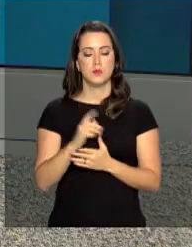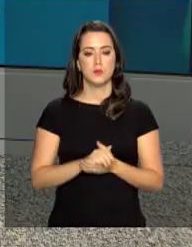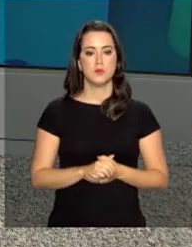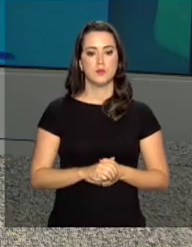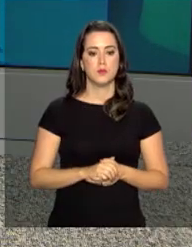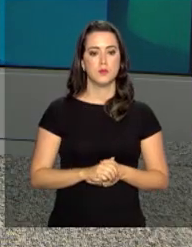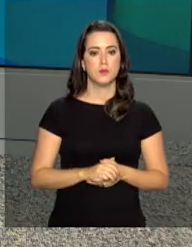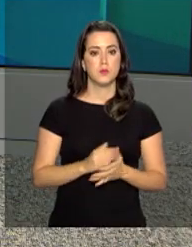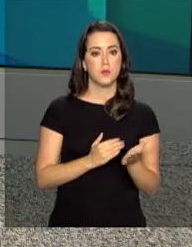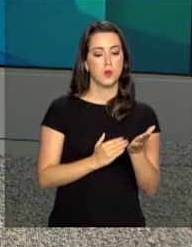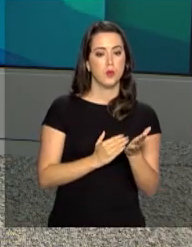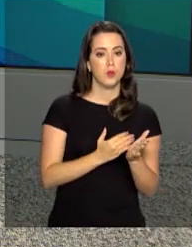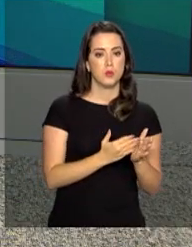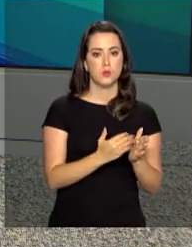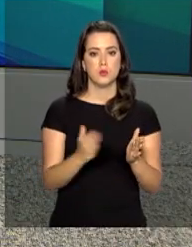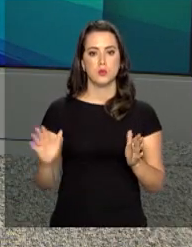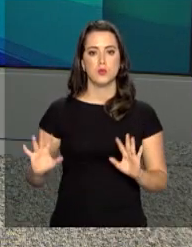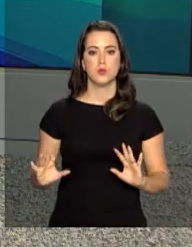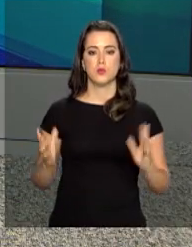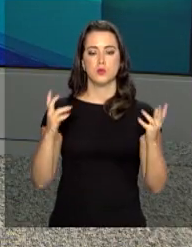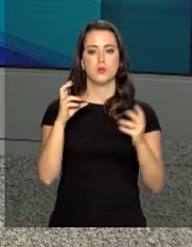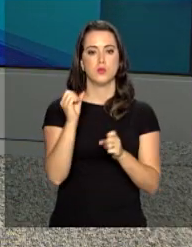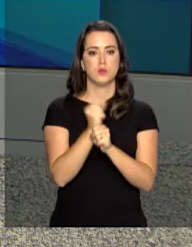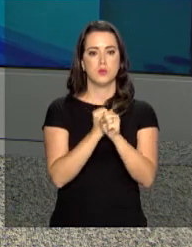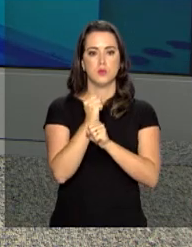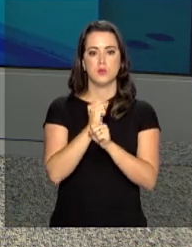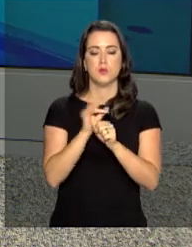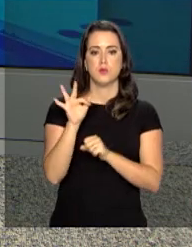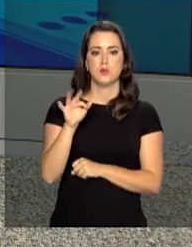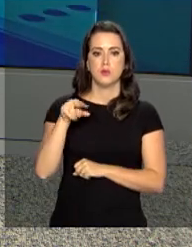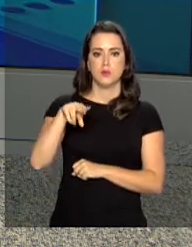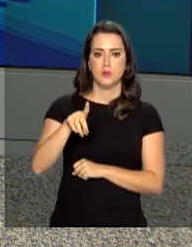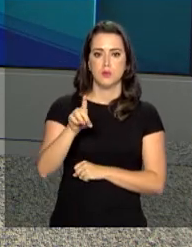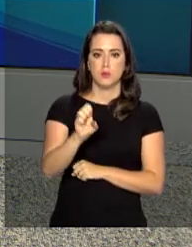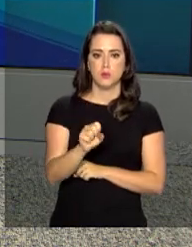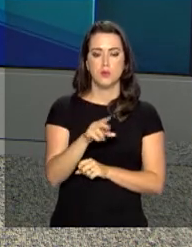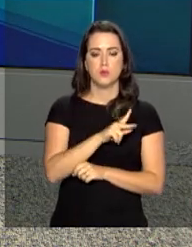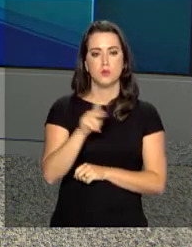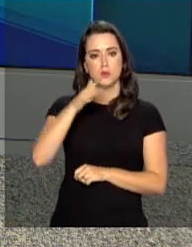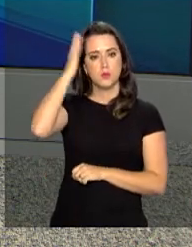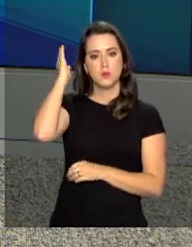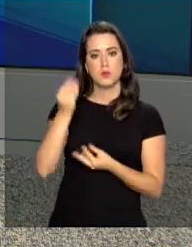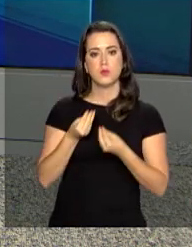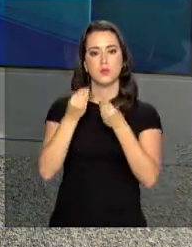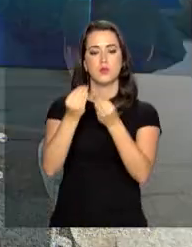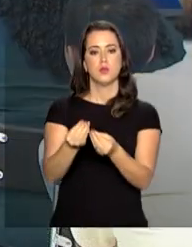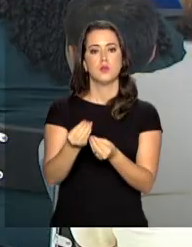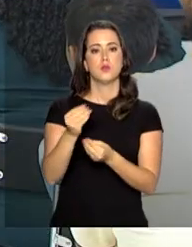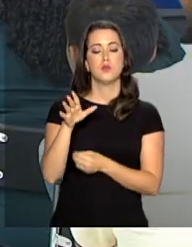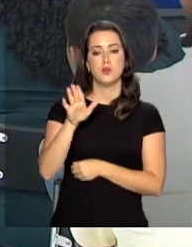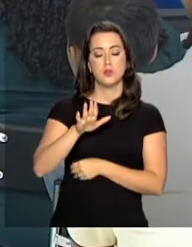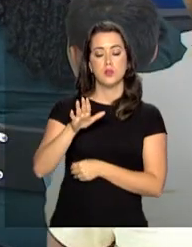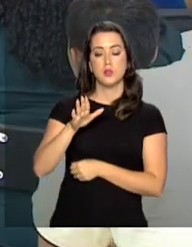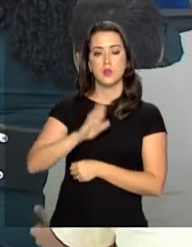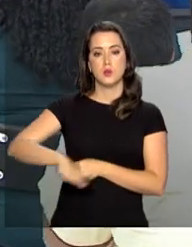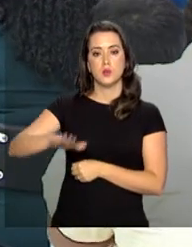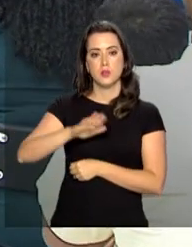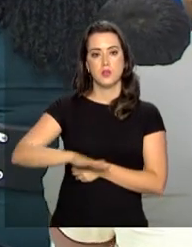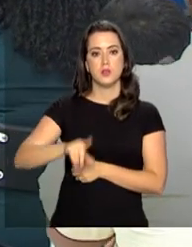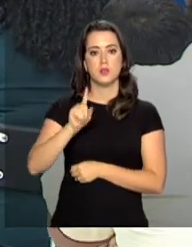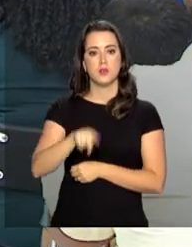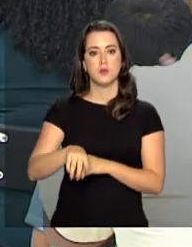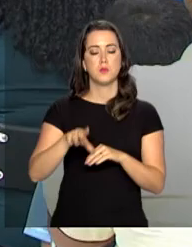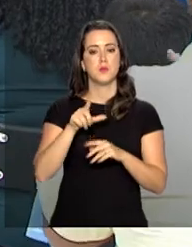outro lado. Ainda durante o evento de 50 anos do FNDE, o presidente Michel Temer entregou a Gabriel Caribé, aluno da